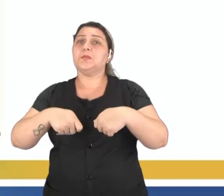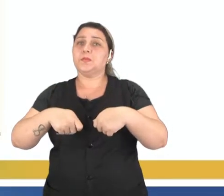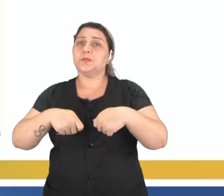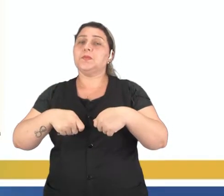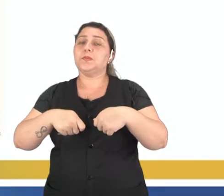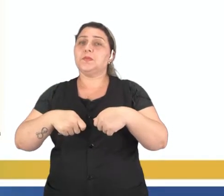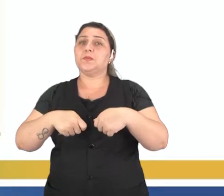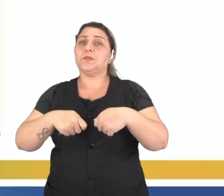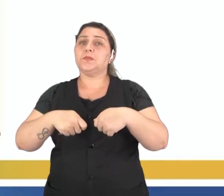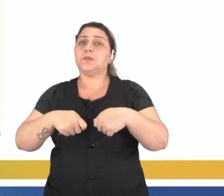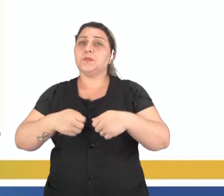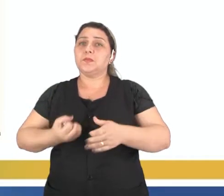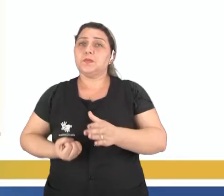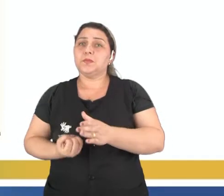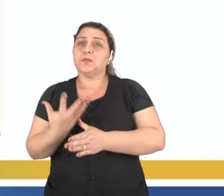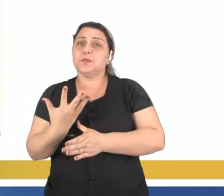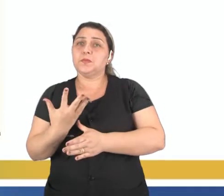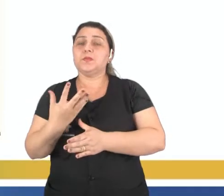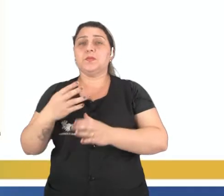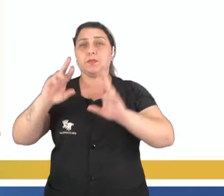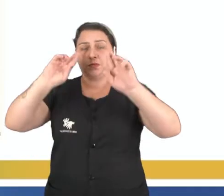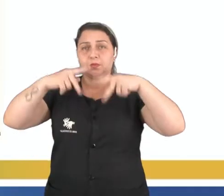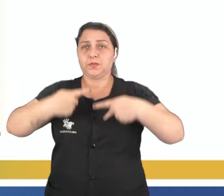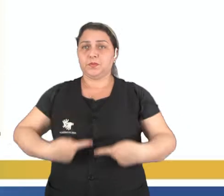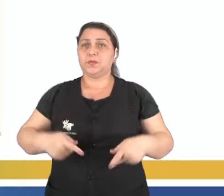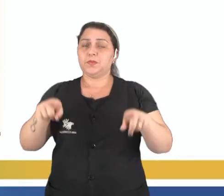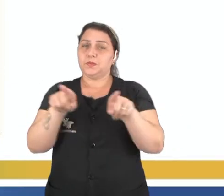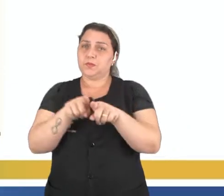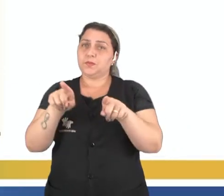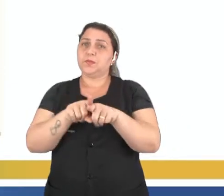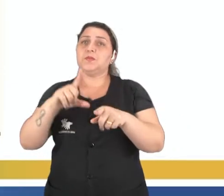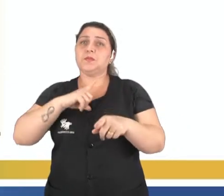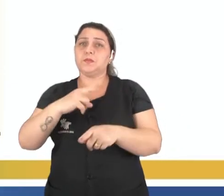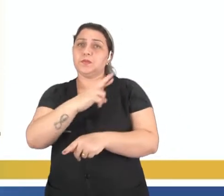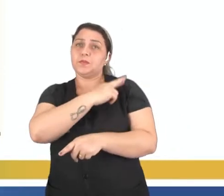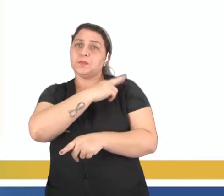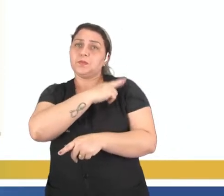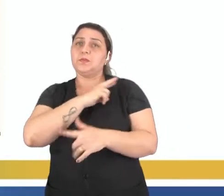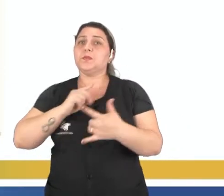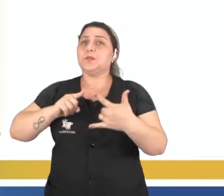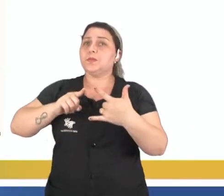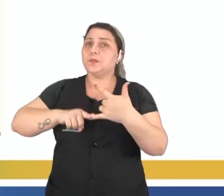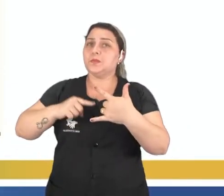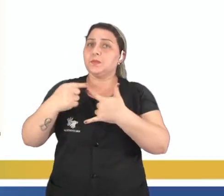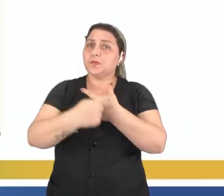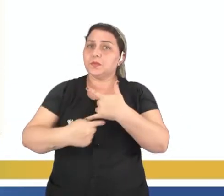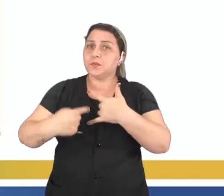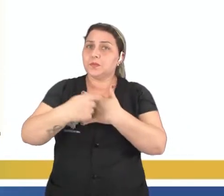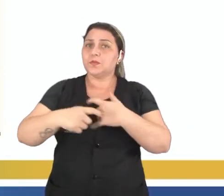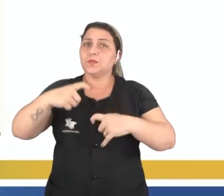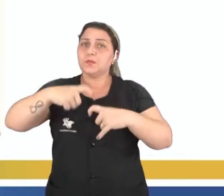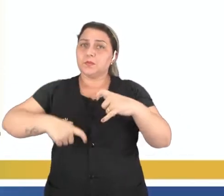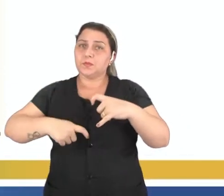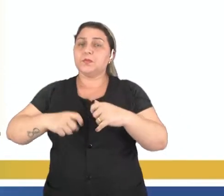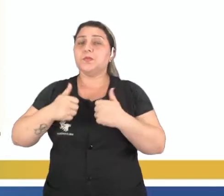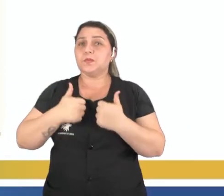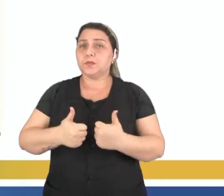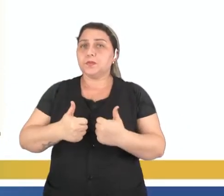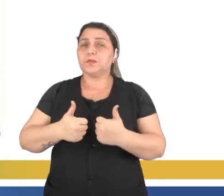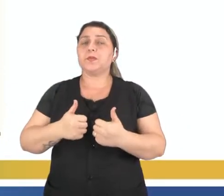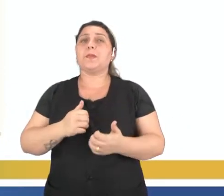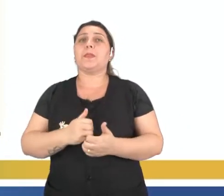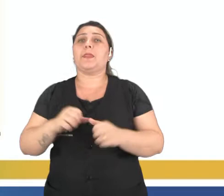reprodução humana, o sistema reprodutor feminino também tem essa função, também tem essa finalidade, tá? Além disso,